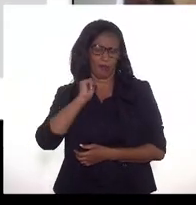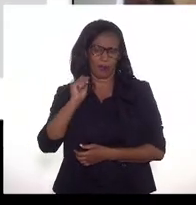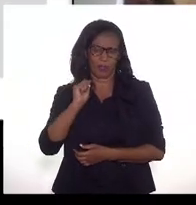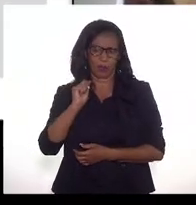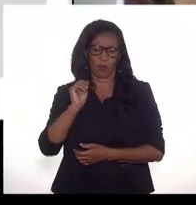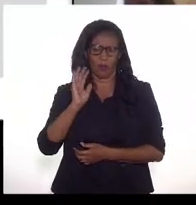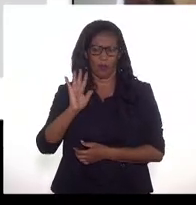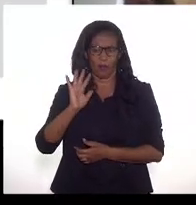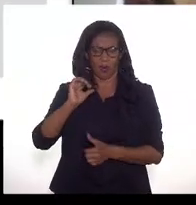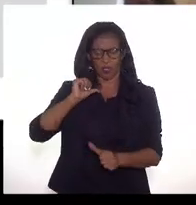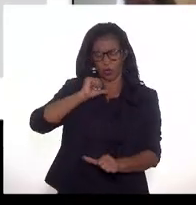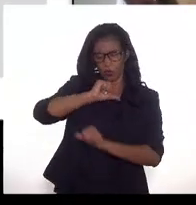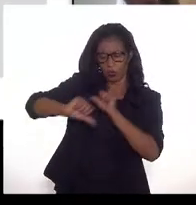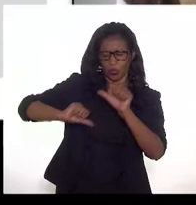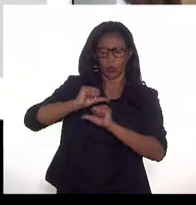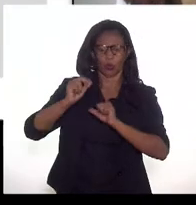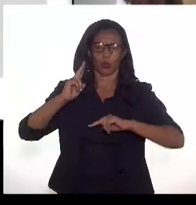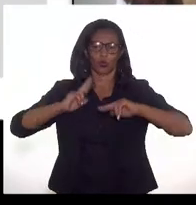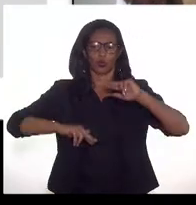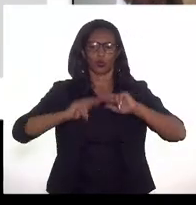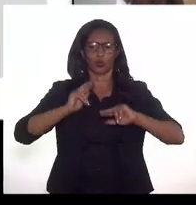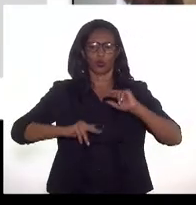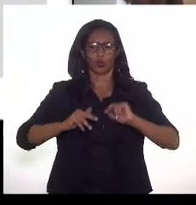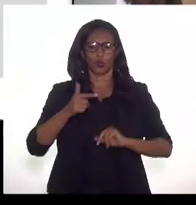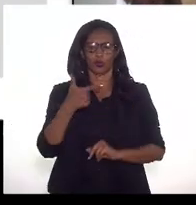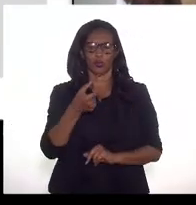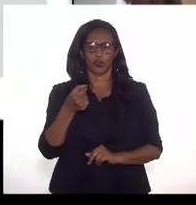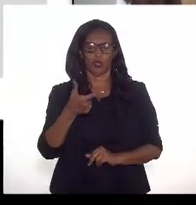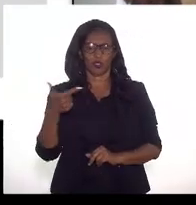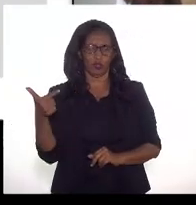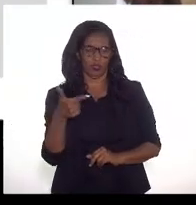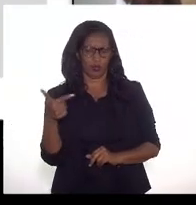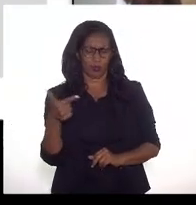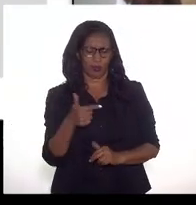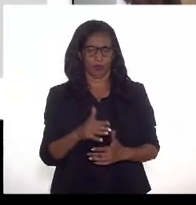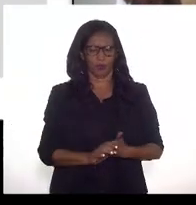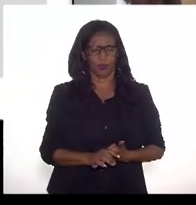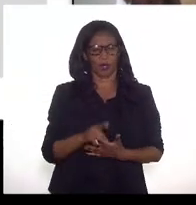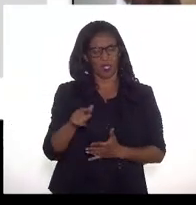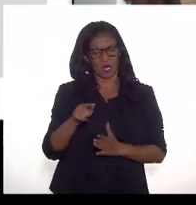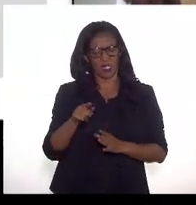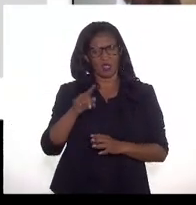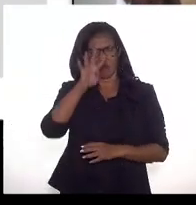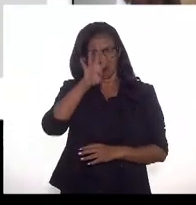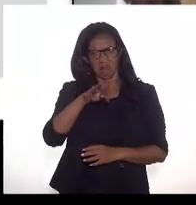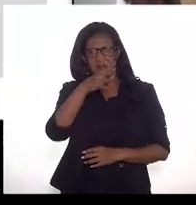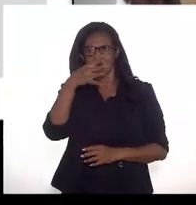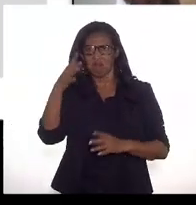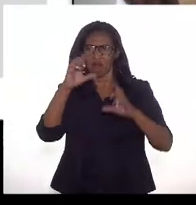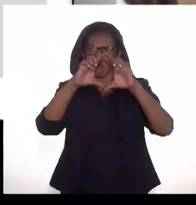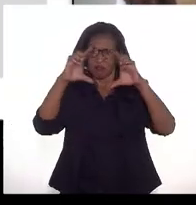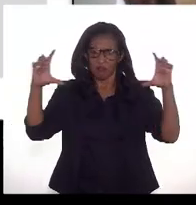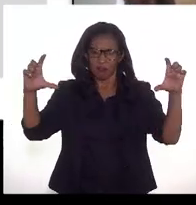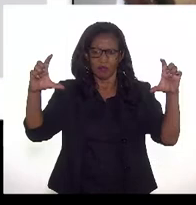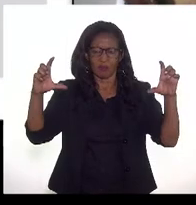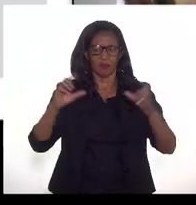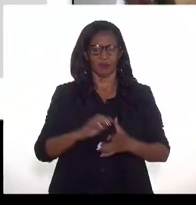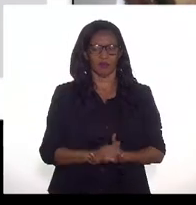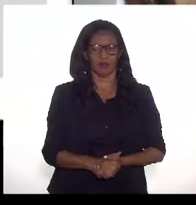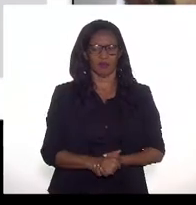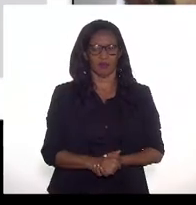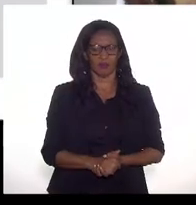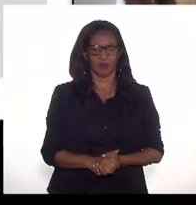para junho de 22. Então, esse seria o cronograma de implantação, obrigado,